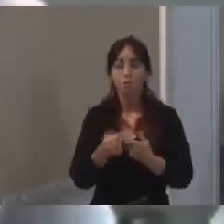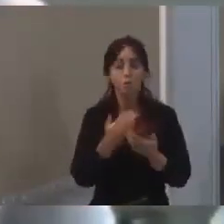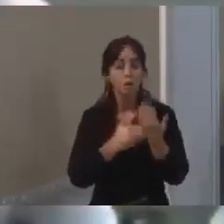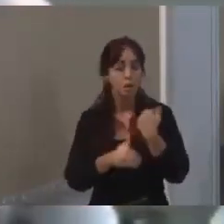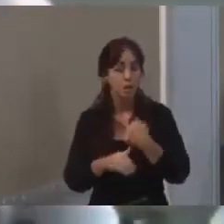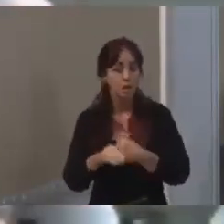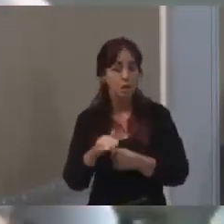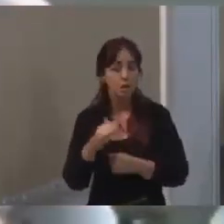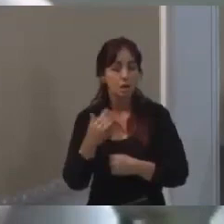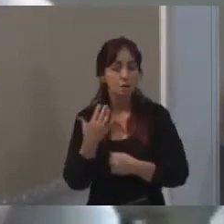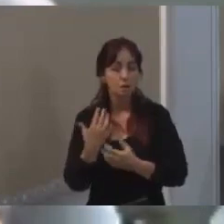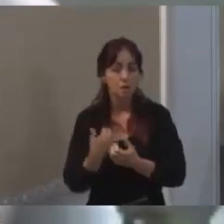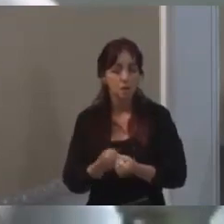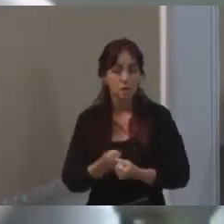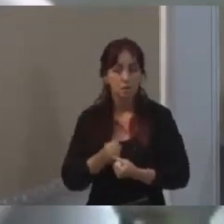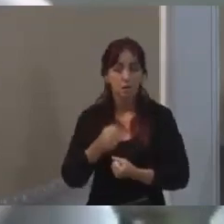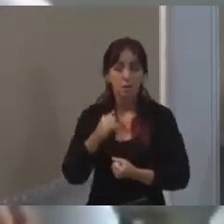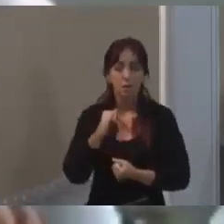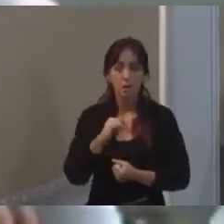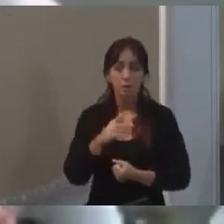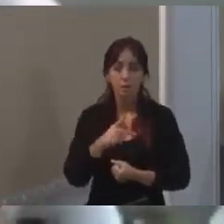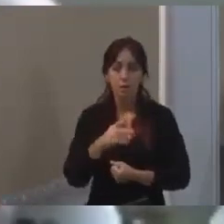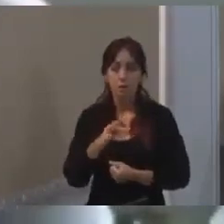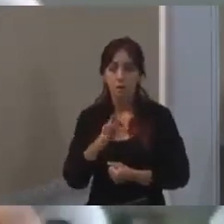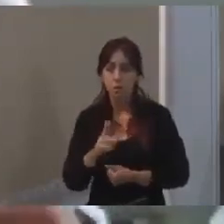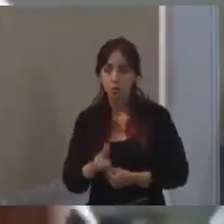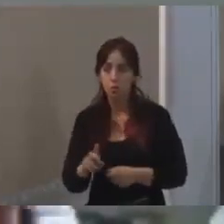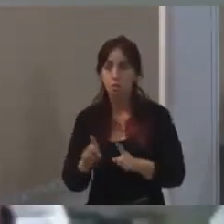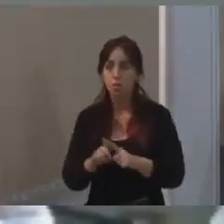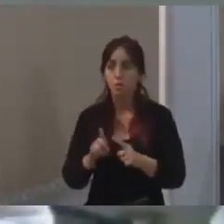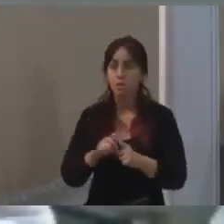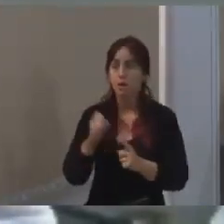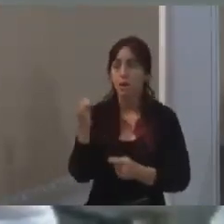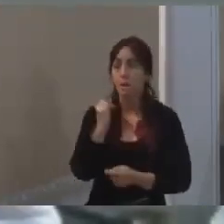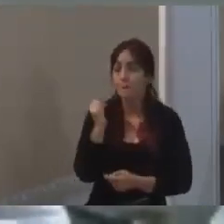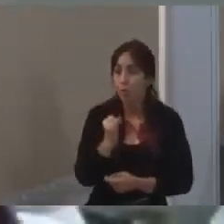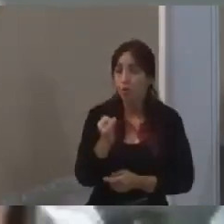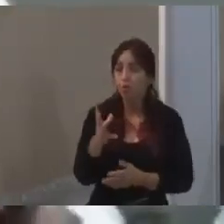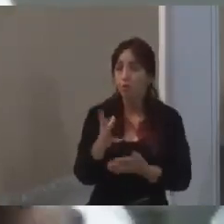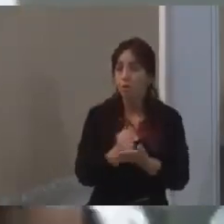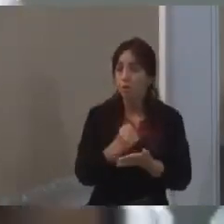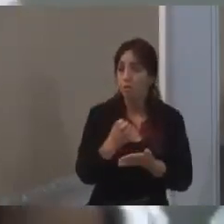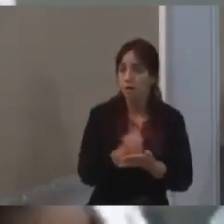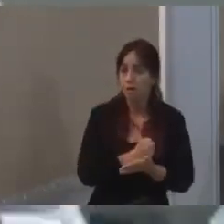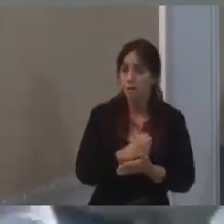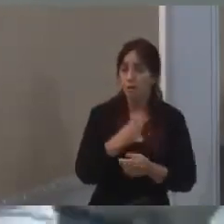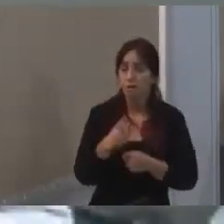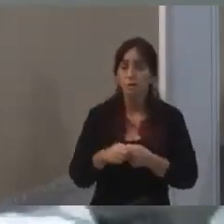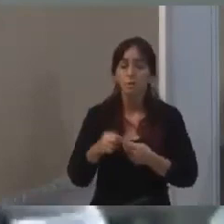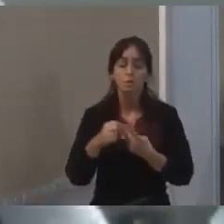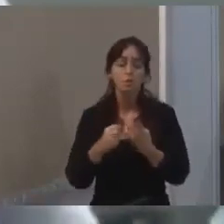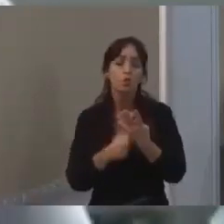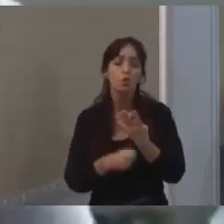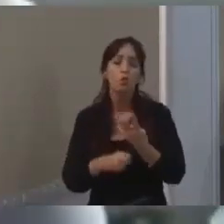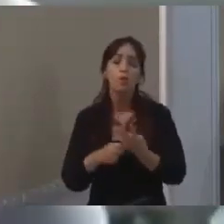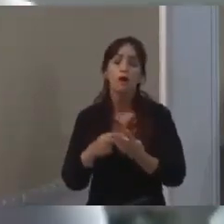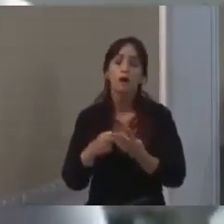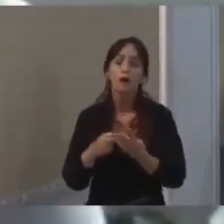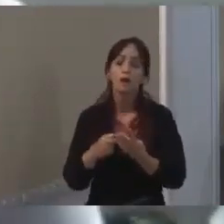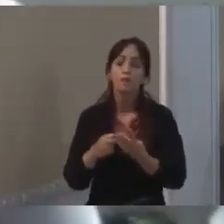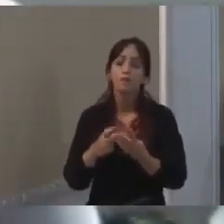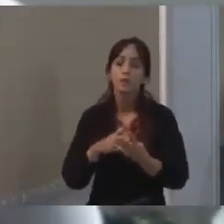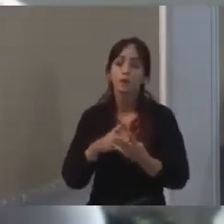recebeu lá o IPTU, a gente recebeu grande parte do IPVA. Então, no último quadrimestre, a gente tem uma inversão entre receita e